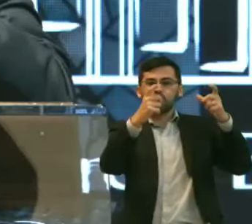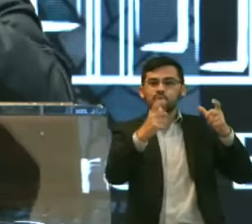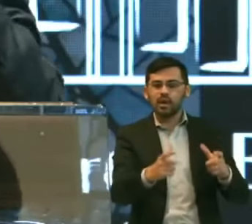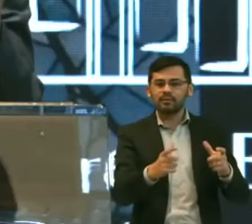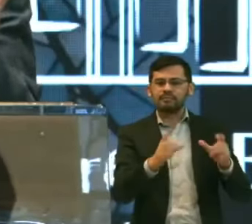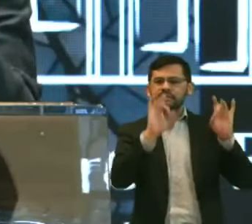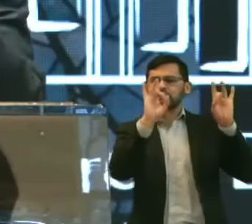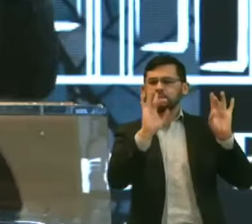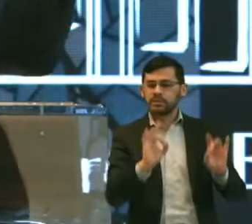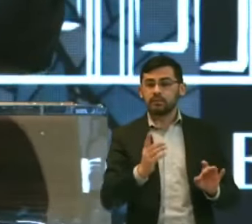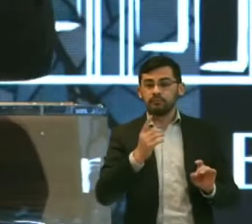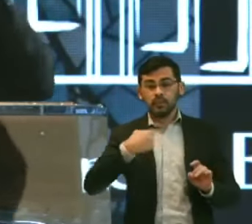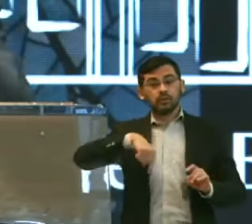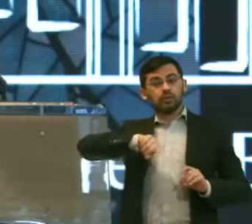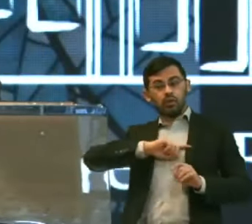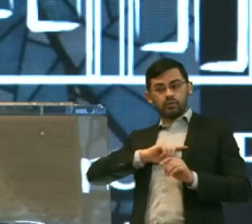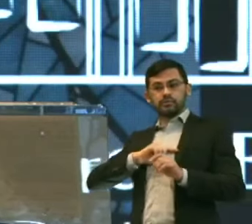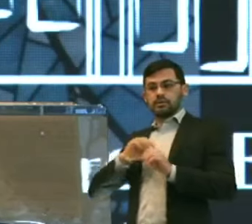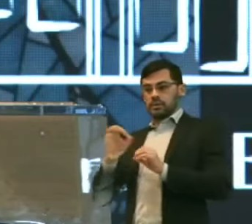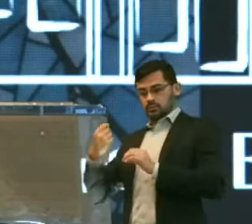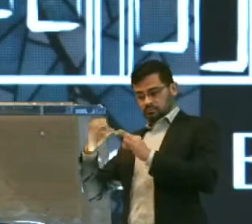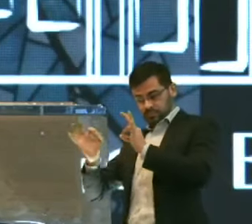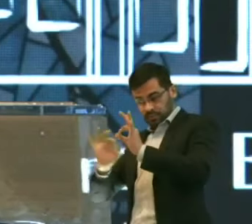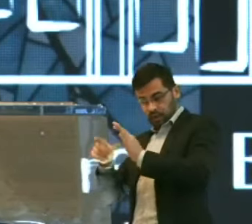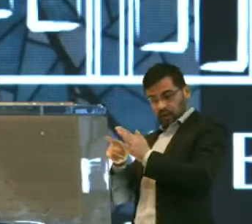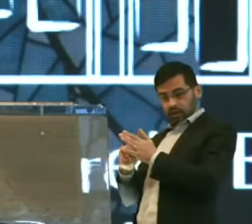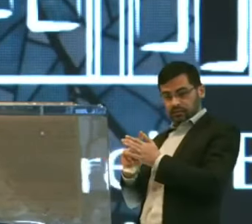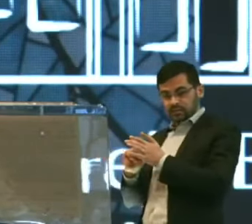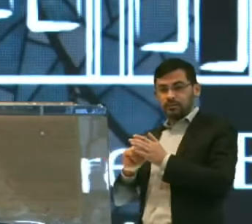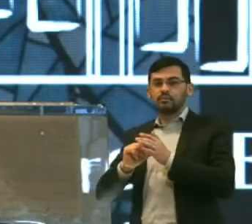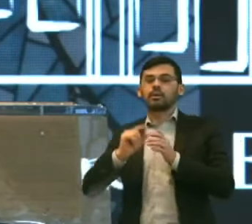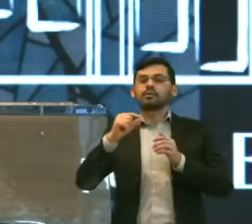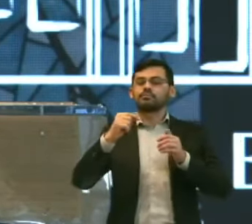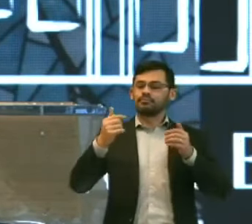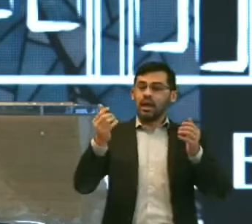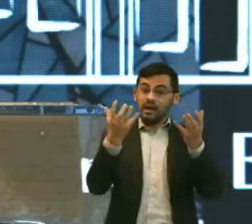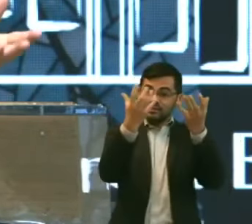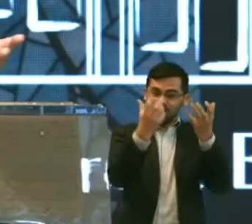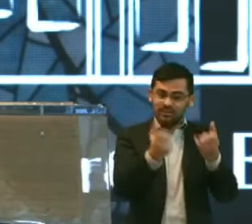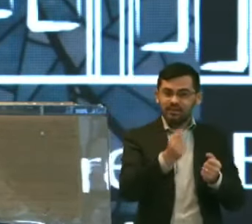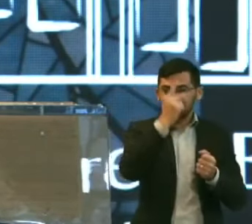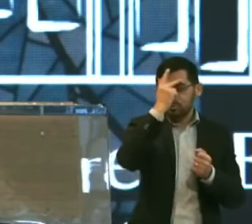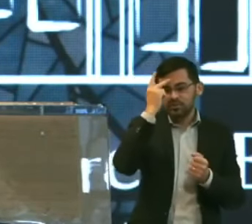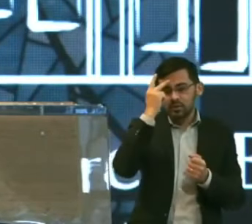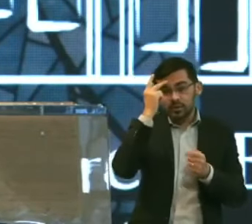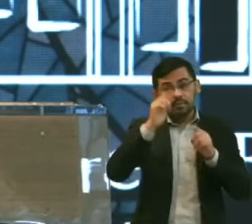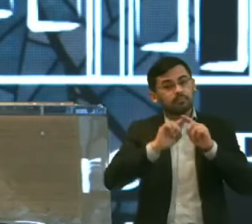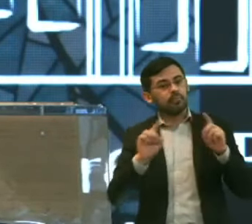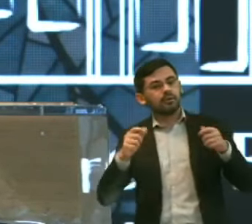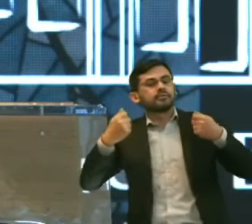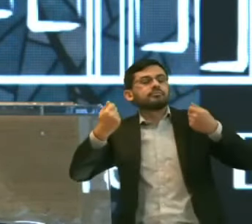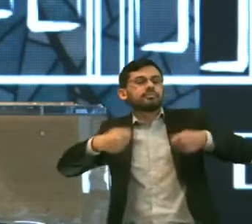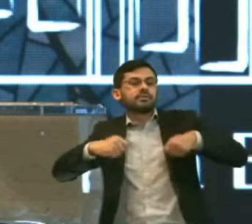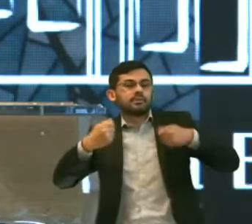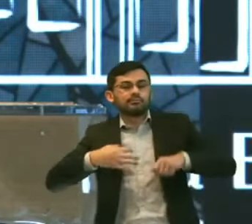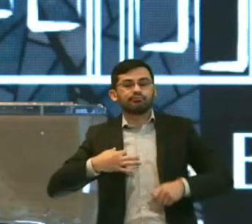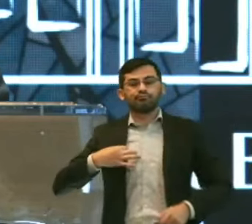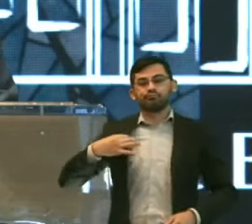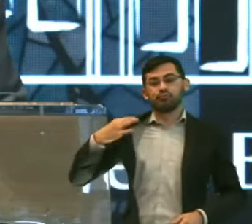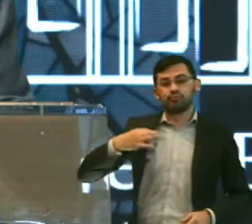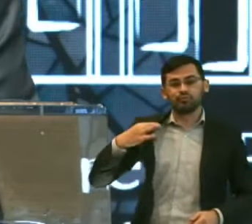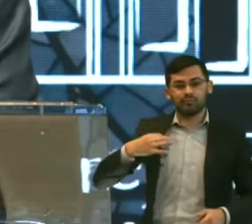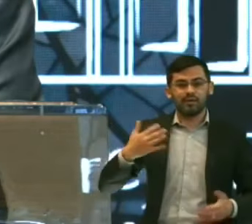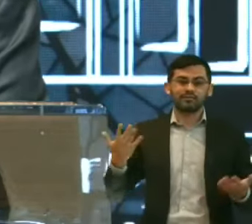A gente tem que se preparar Não é ele que tem que se preparar Nós é que temos que nos preparar E nós precisamos de gente Mas sabe o que